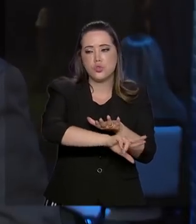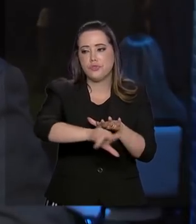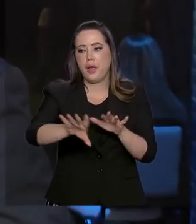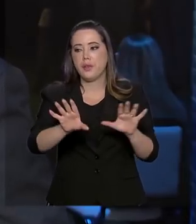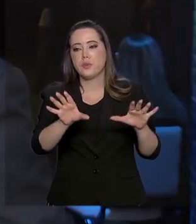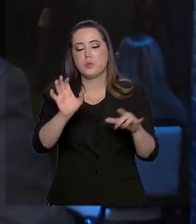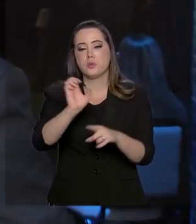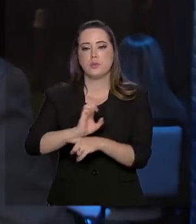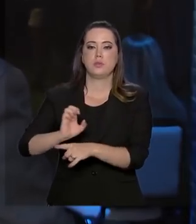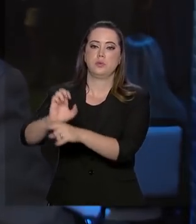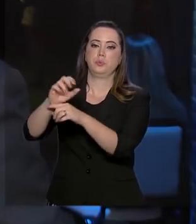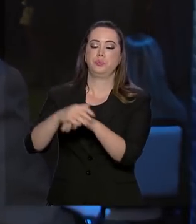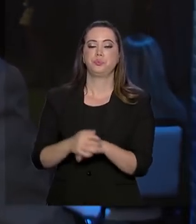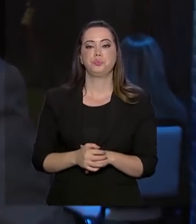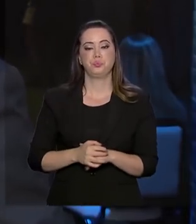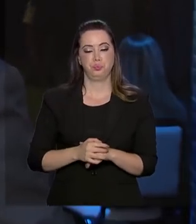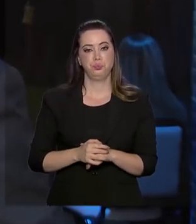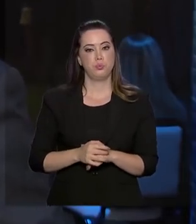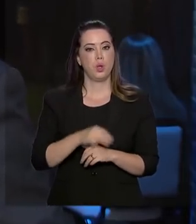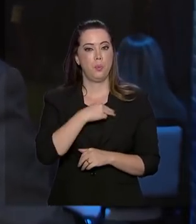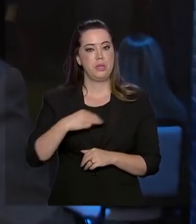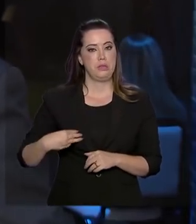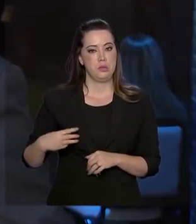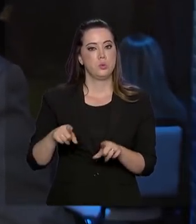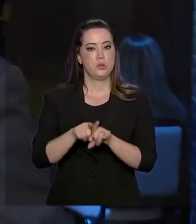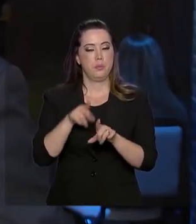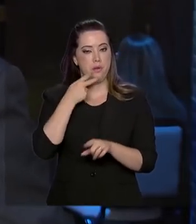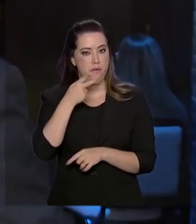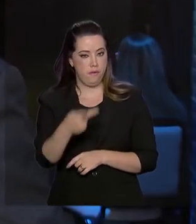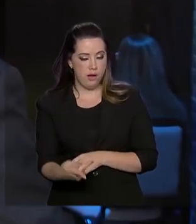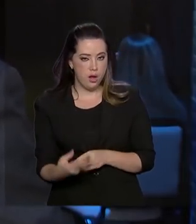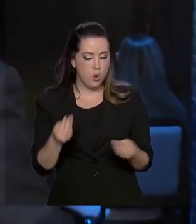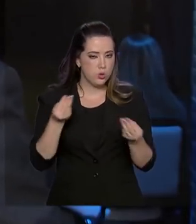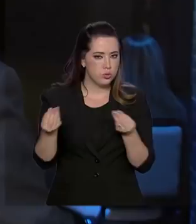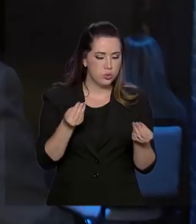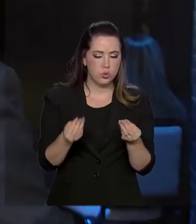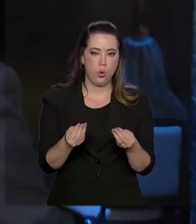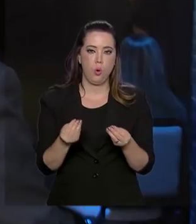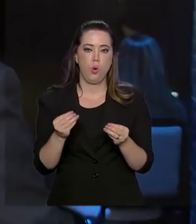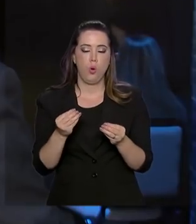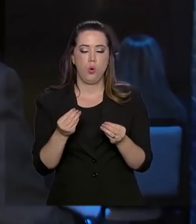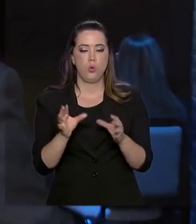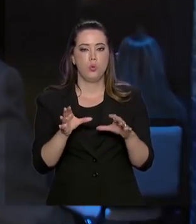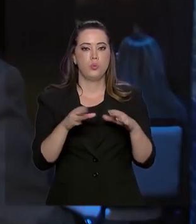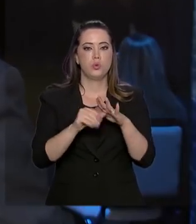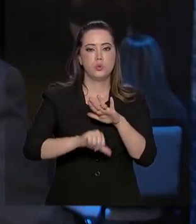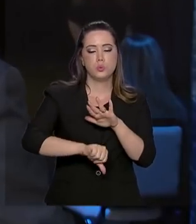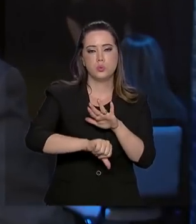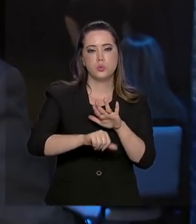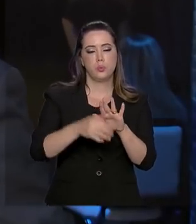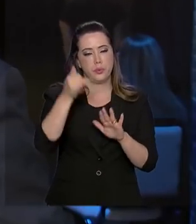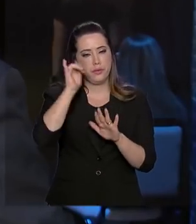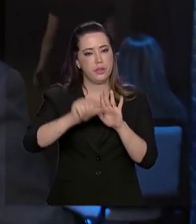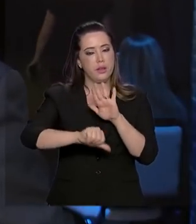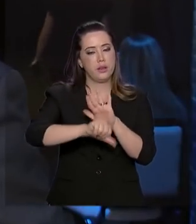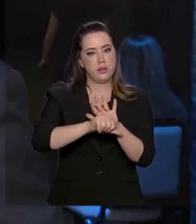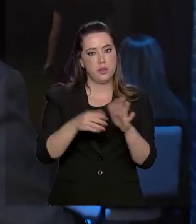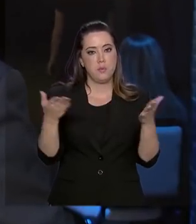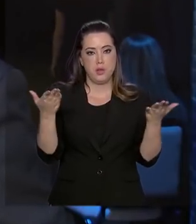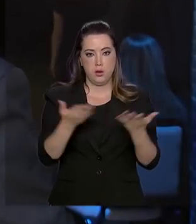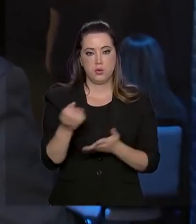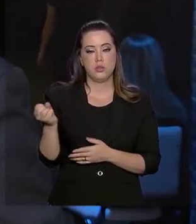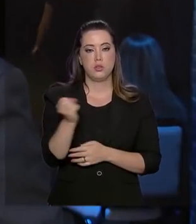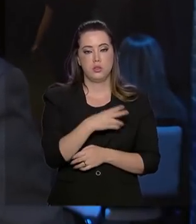estados. Moro também defendeu a tramitação do pacote anticrime no Congresso Nacional, agora que a nova